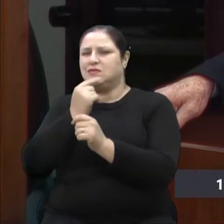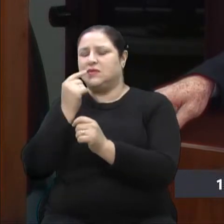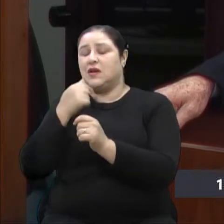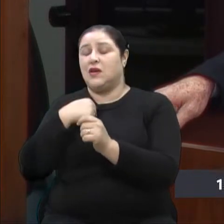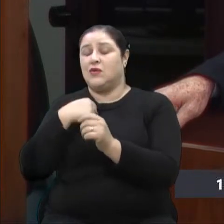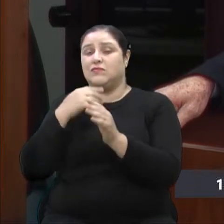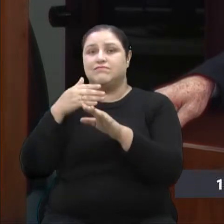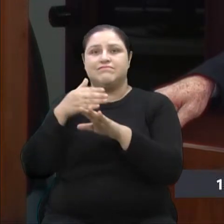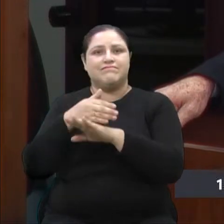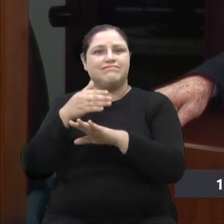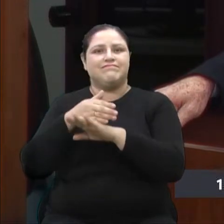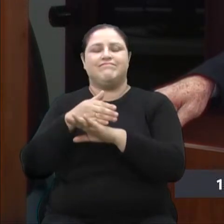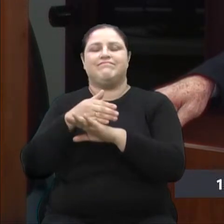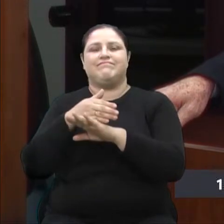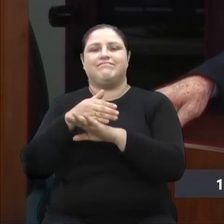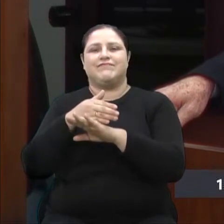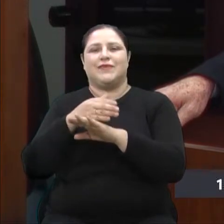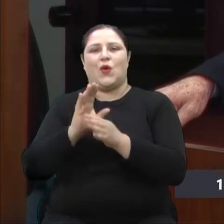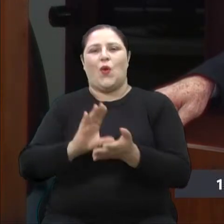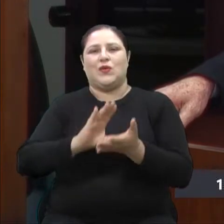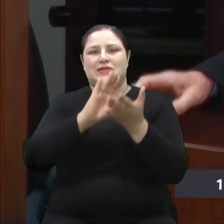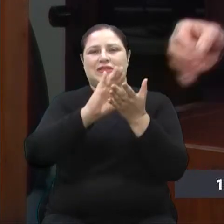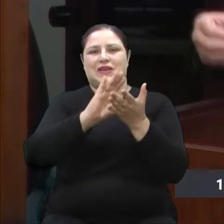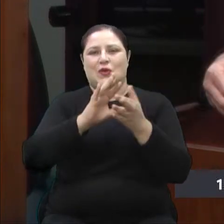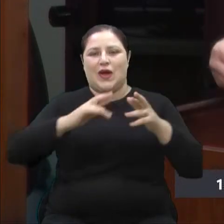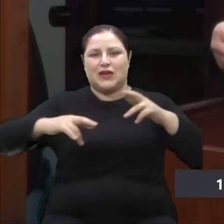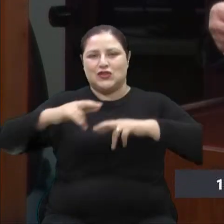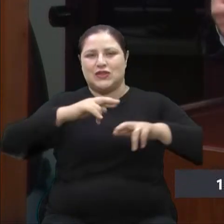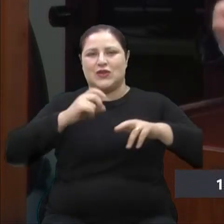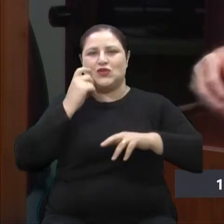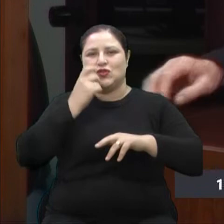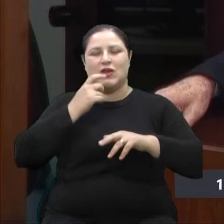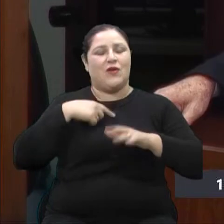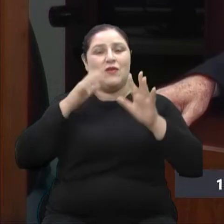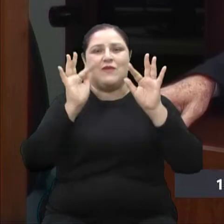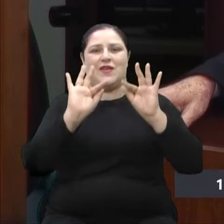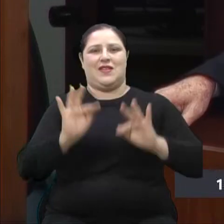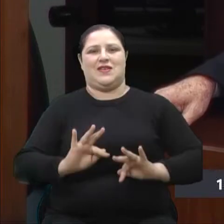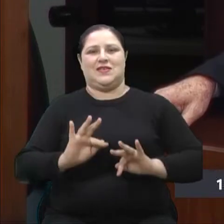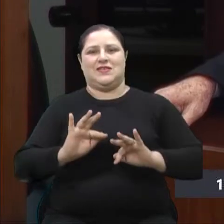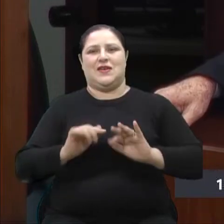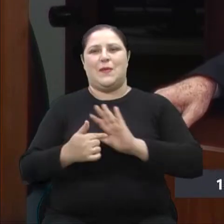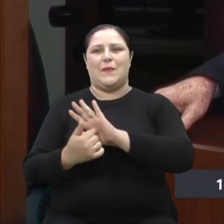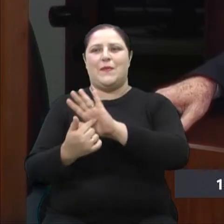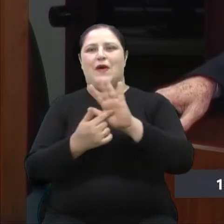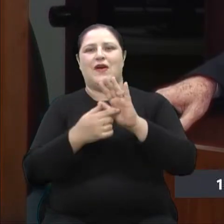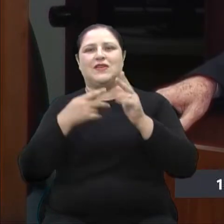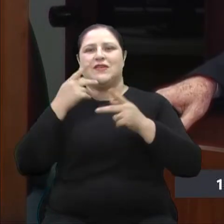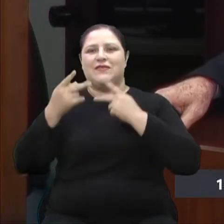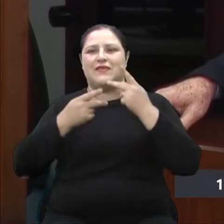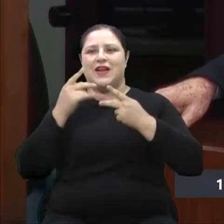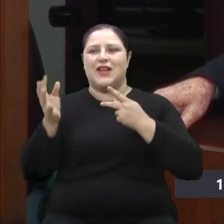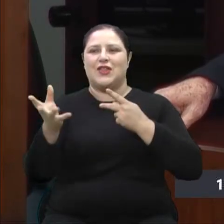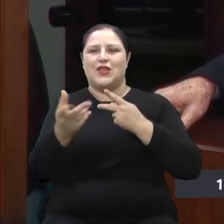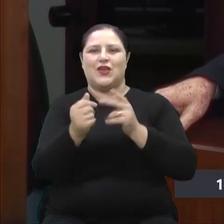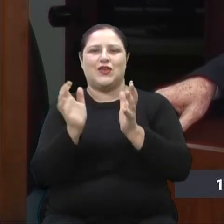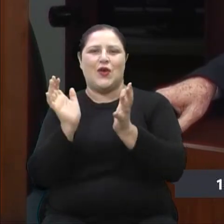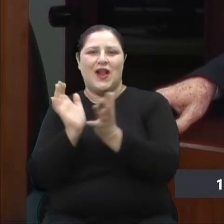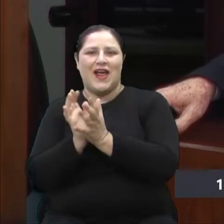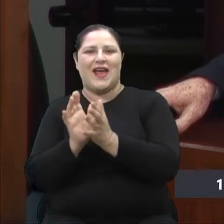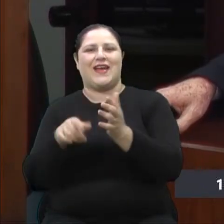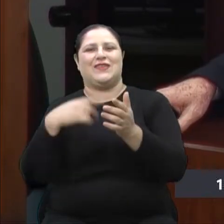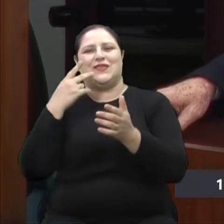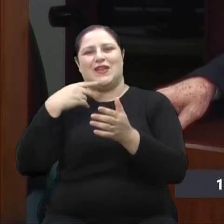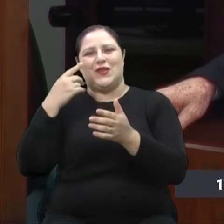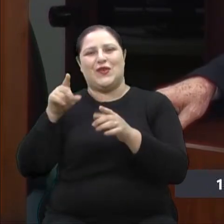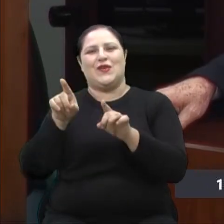Regional de Odontologia, em dizer à sociedade, em dizer a vocês, colegas, e a todo